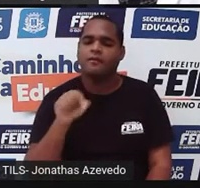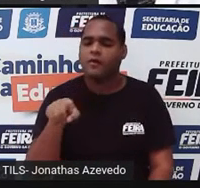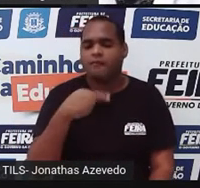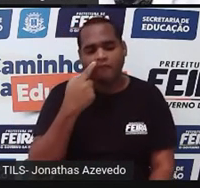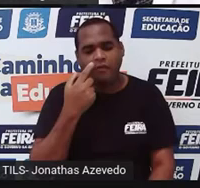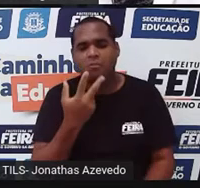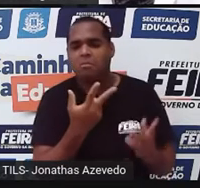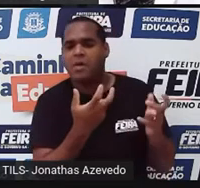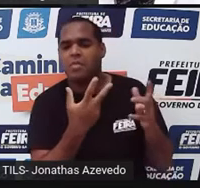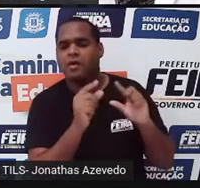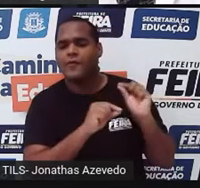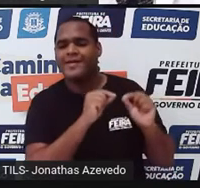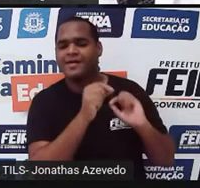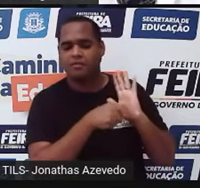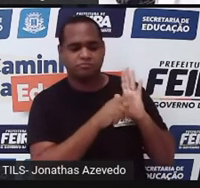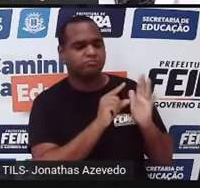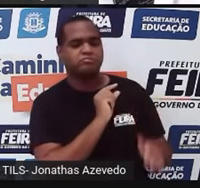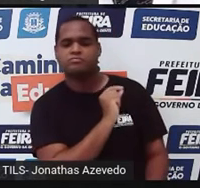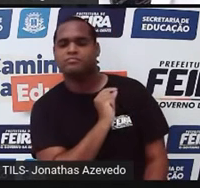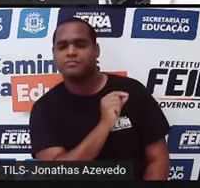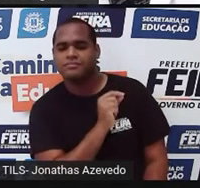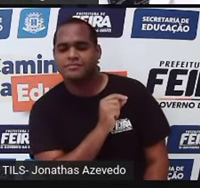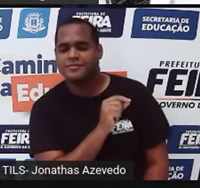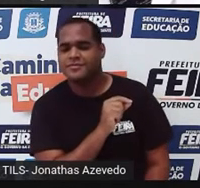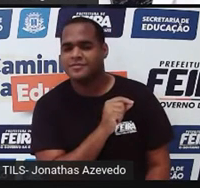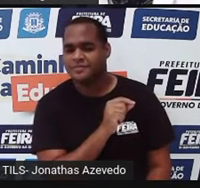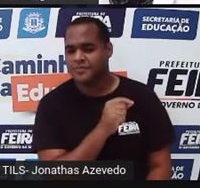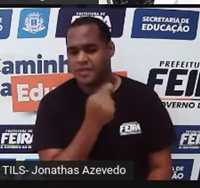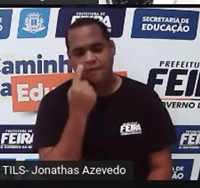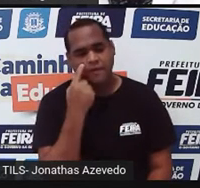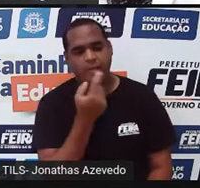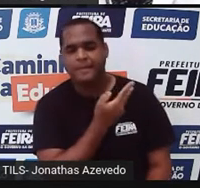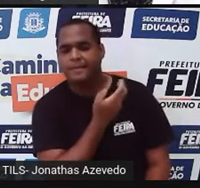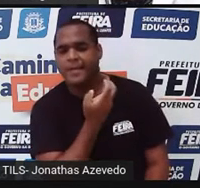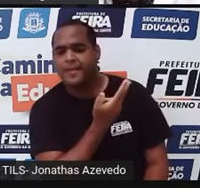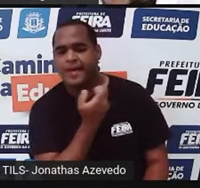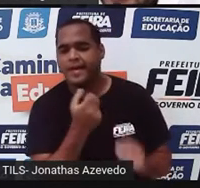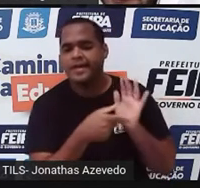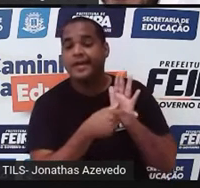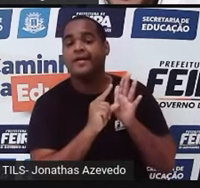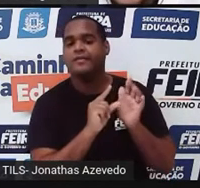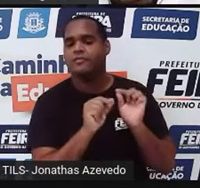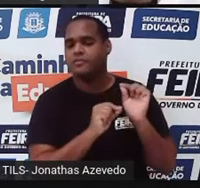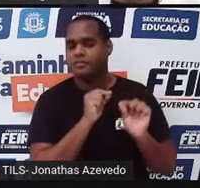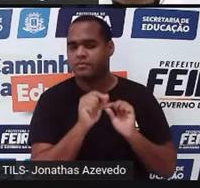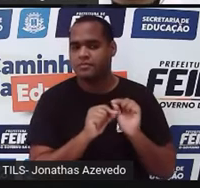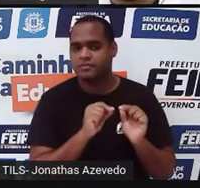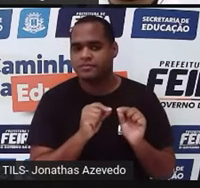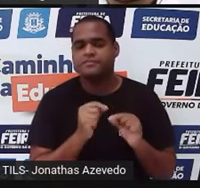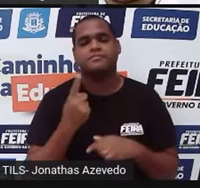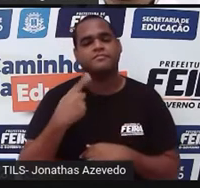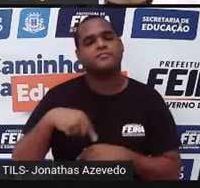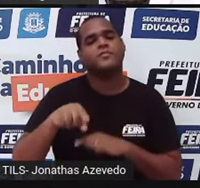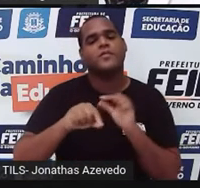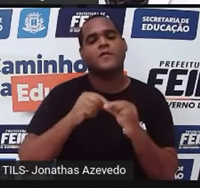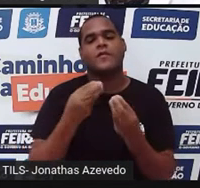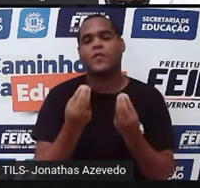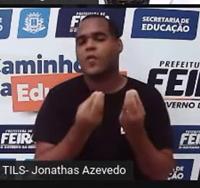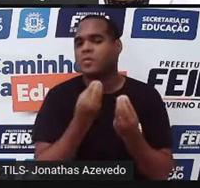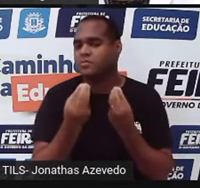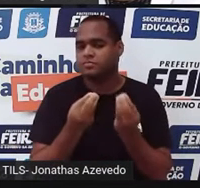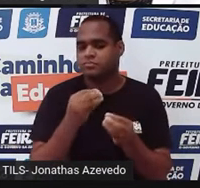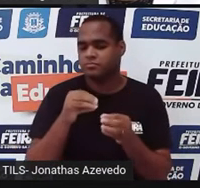viu sobre isso, né? Sobre isso, o que é que a gente já viu, o que é que nós vimos? A gente viu como